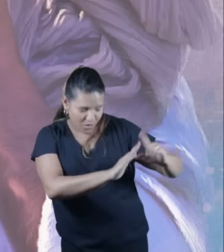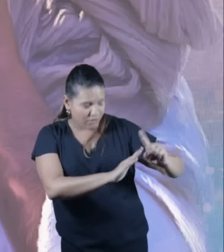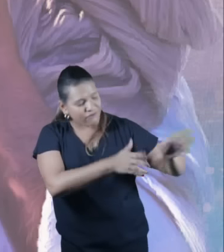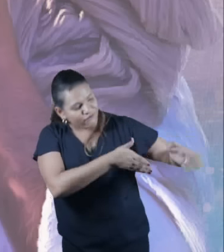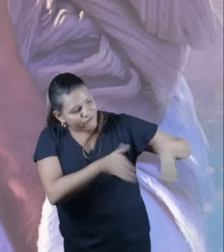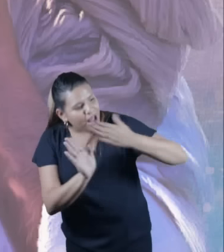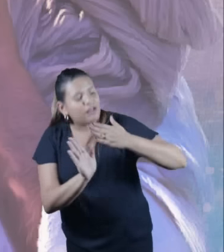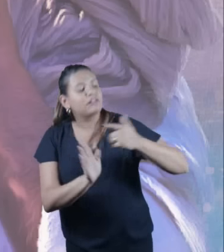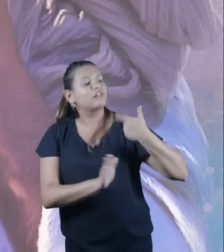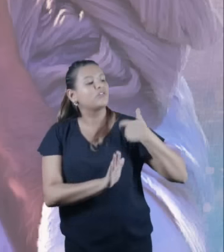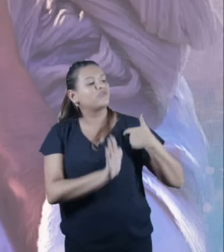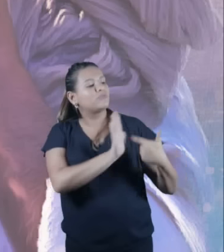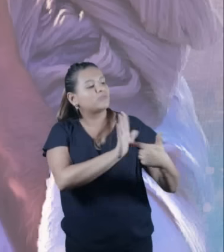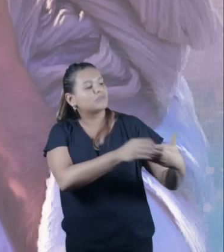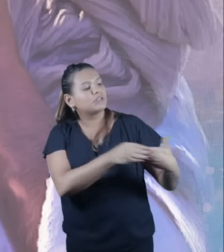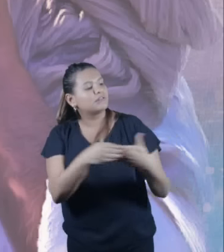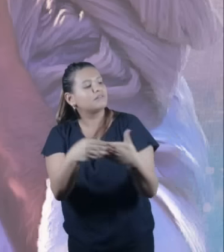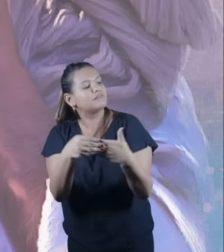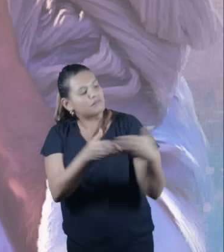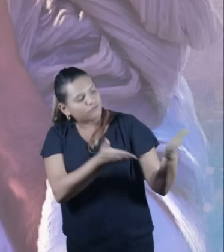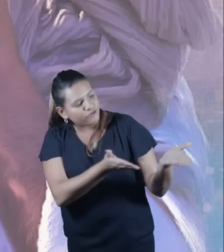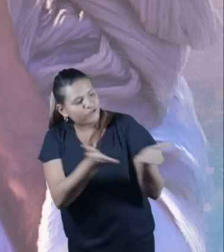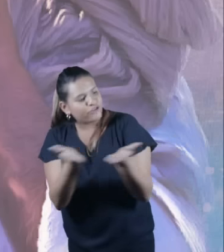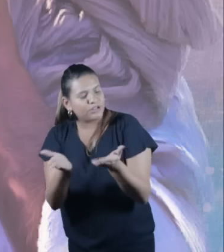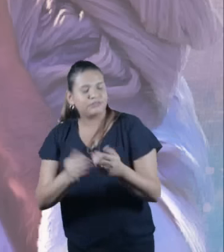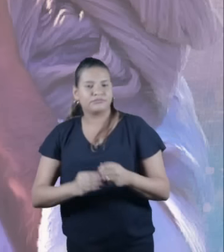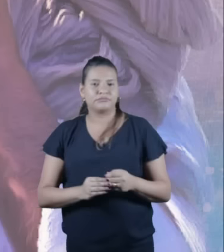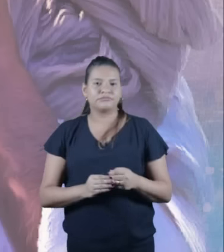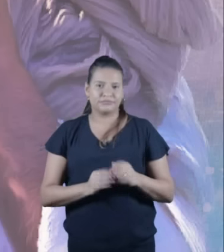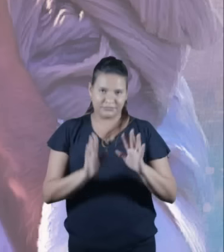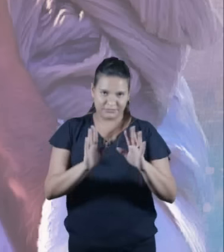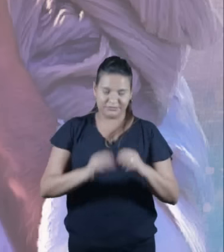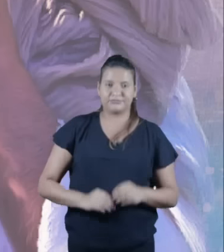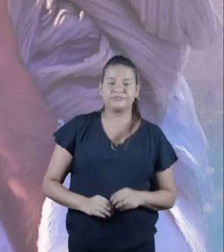a terra que eu te mostrarei. Mas isso em hebraico.